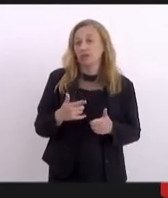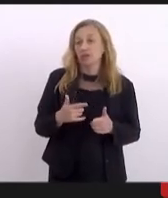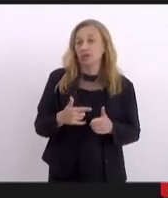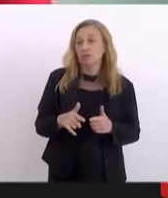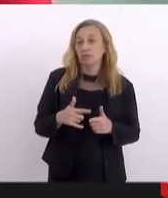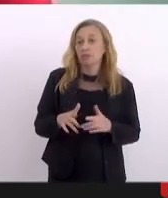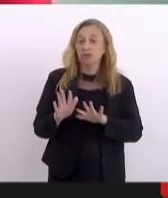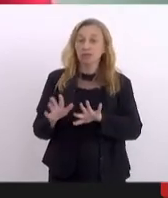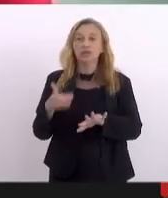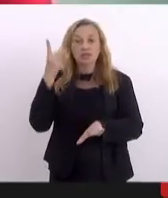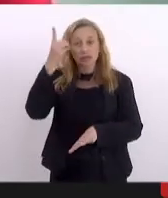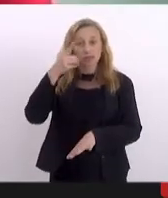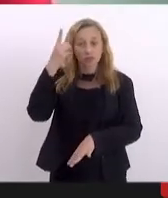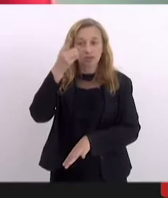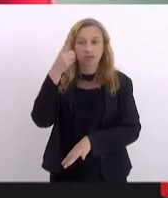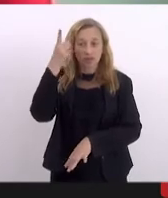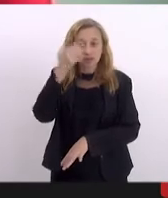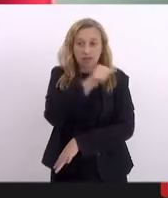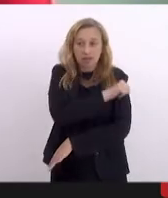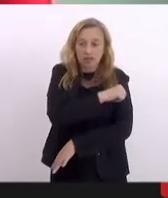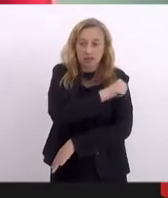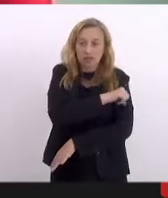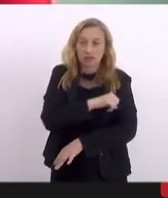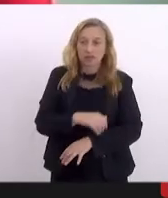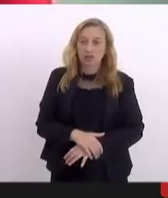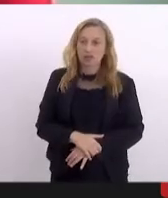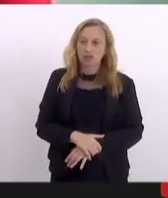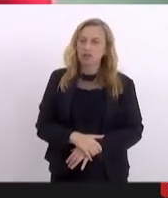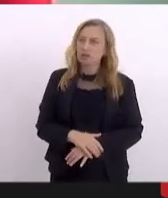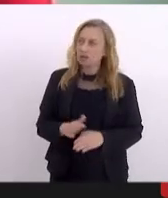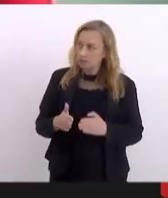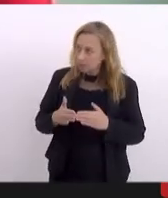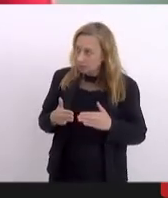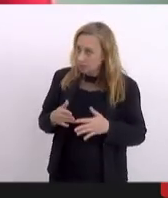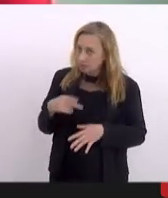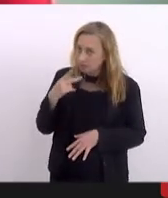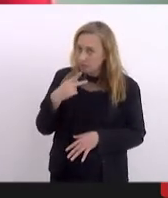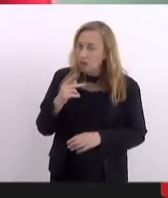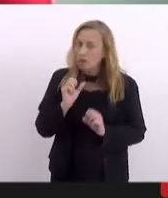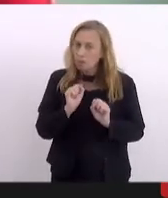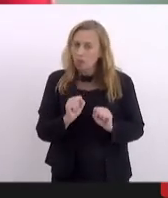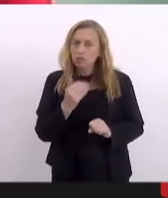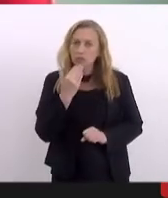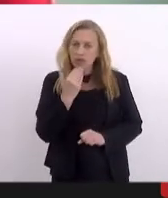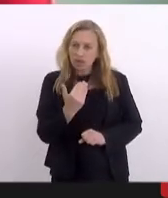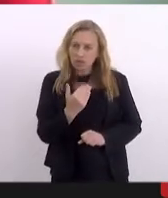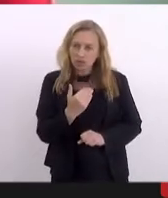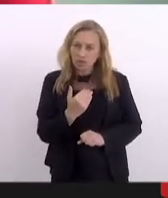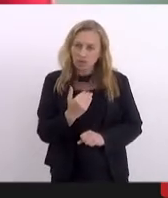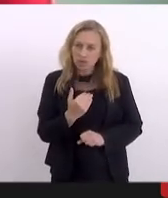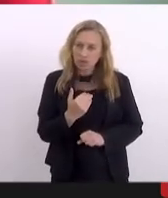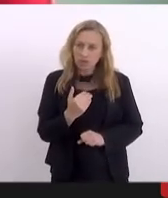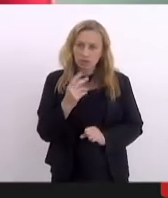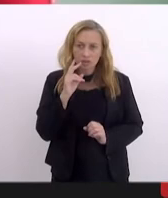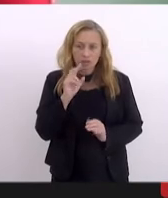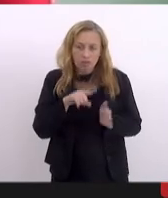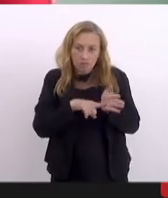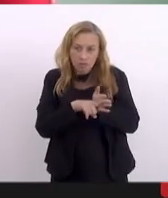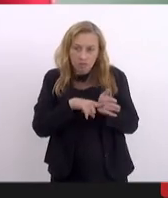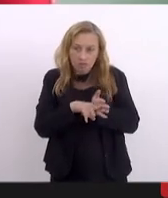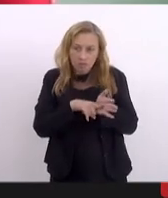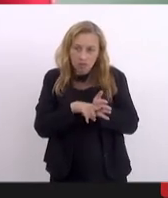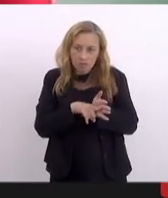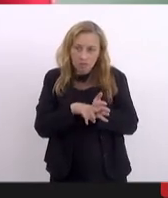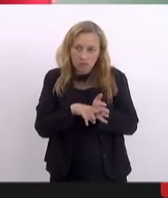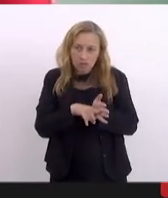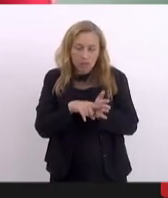o prestúdio... Rejano, se a deputada Júlio me permitir, posso sugerir a vista, a vossa excelência, a